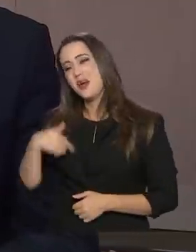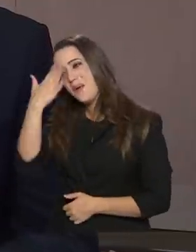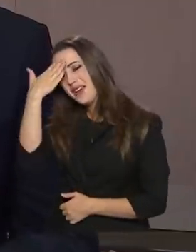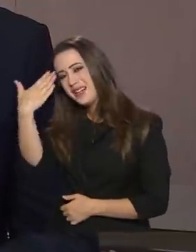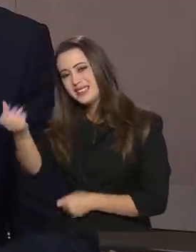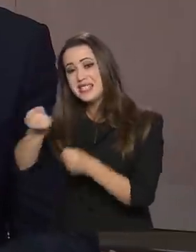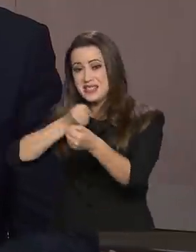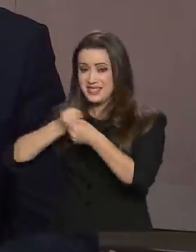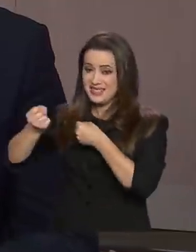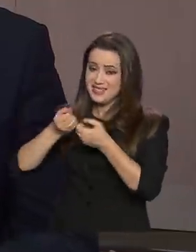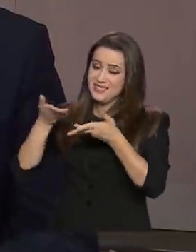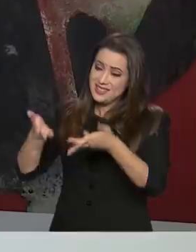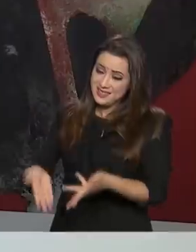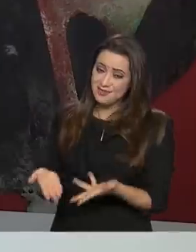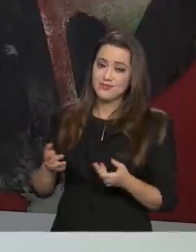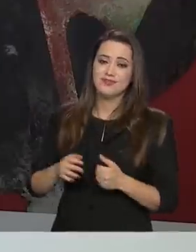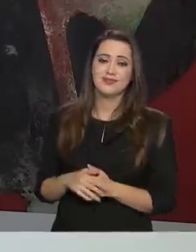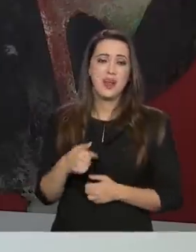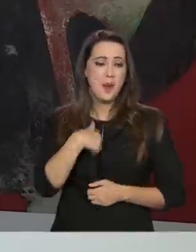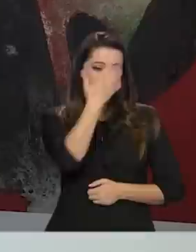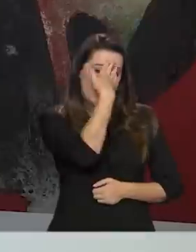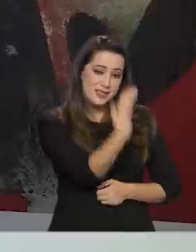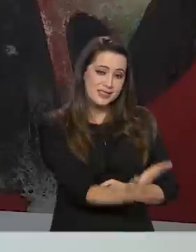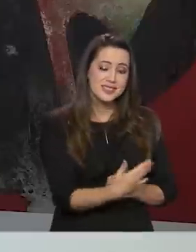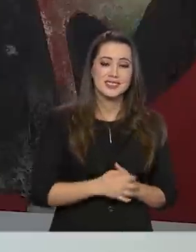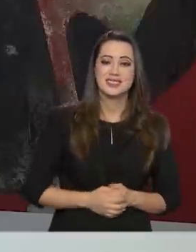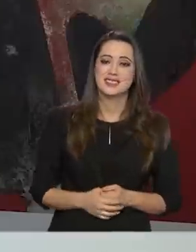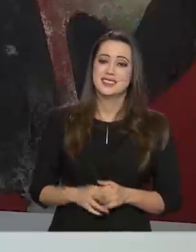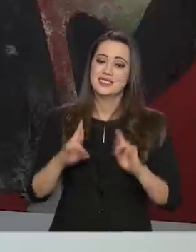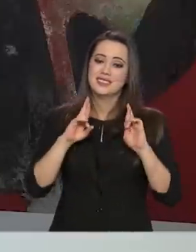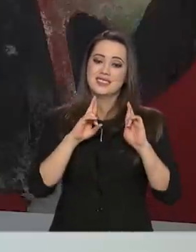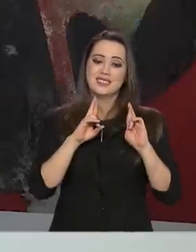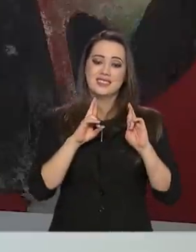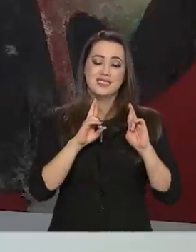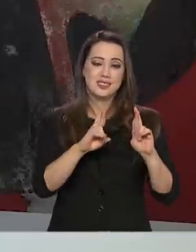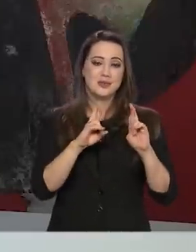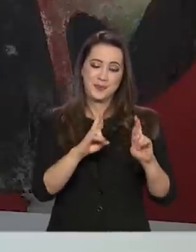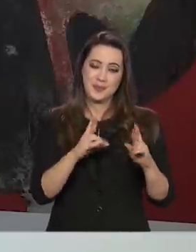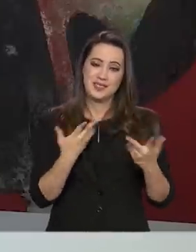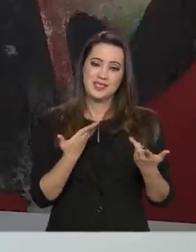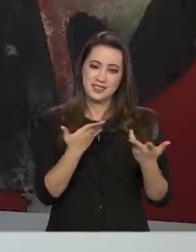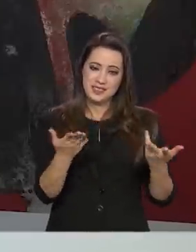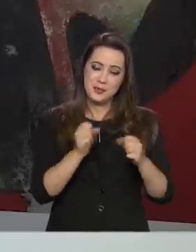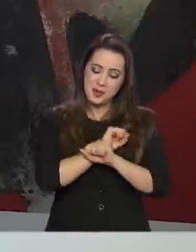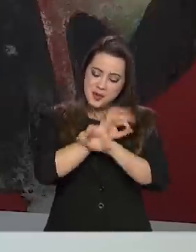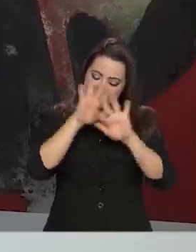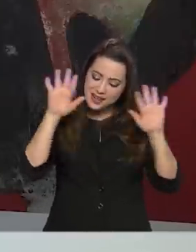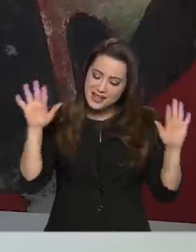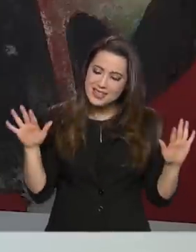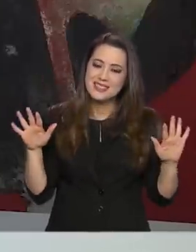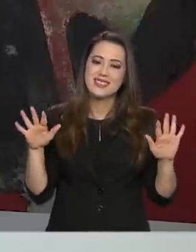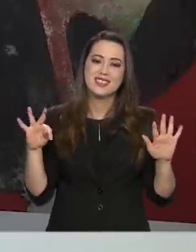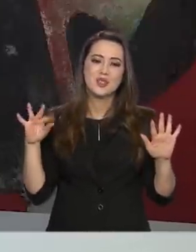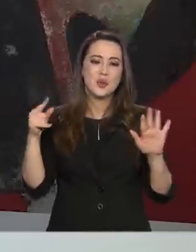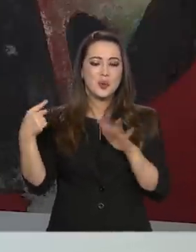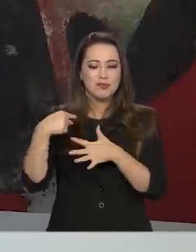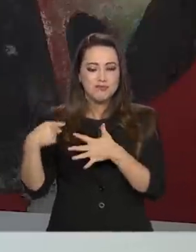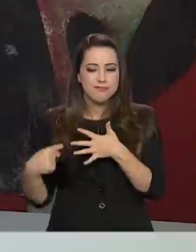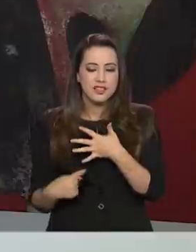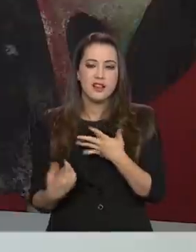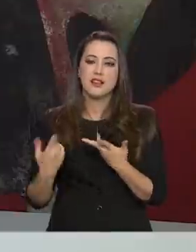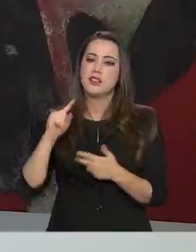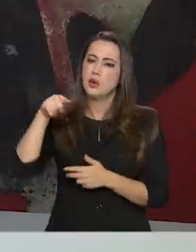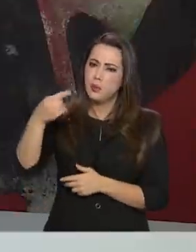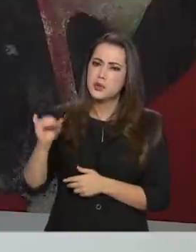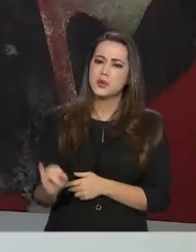entrevista aqui no Brasil em Pauta. Eu que agradeço. Espero ter sido claro nos pontos. Espero ter a